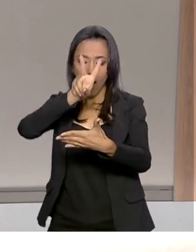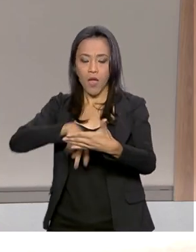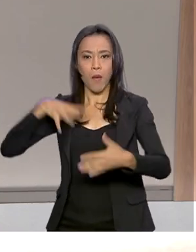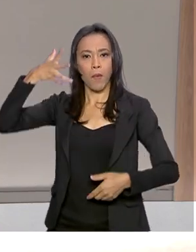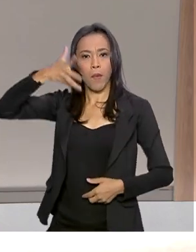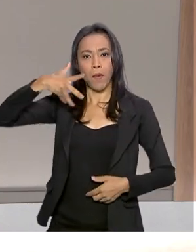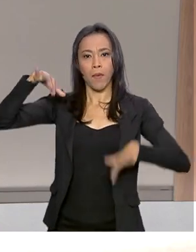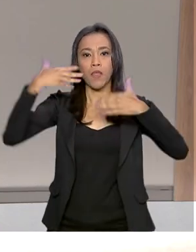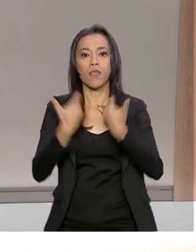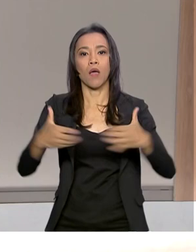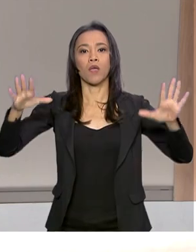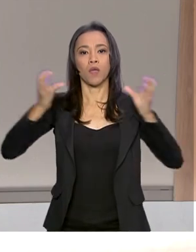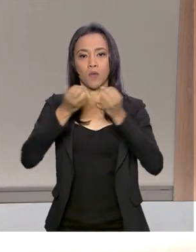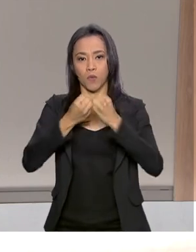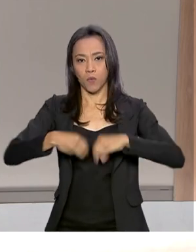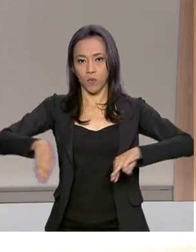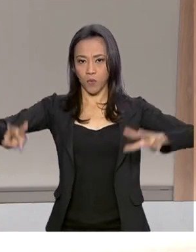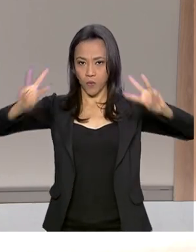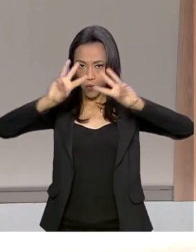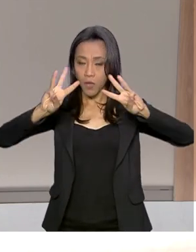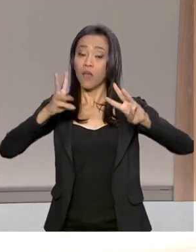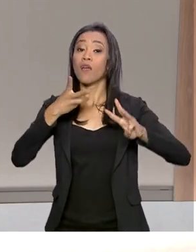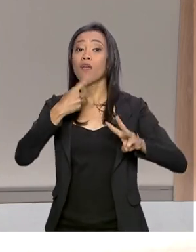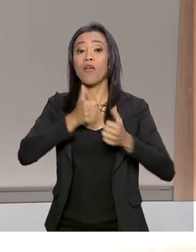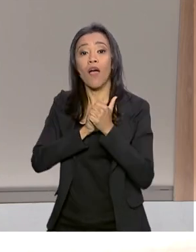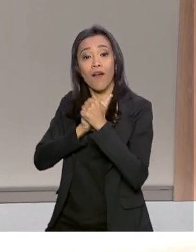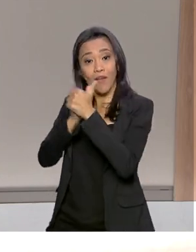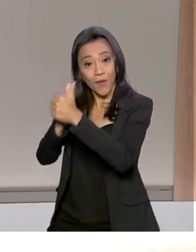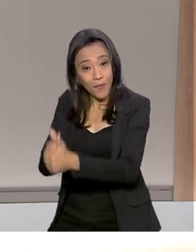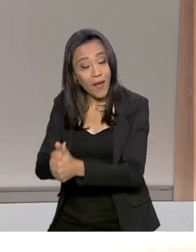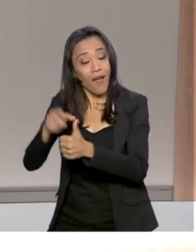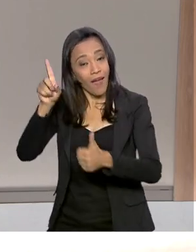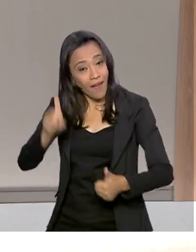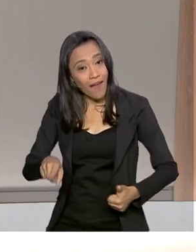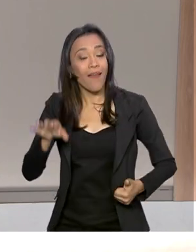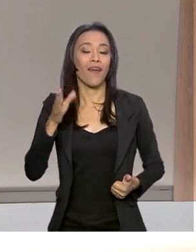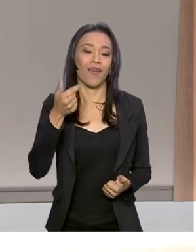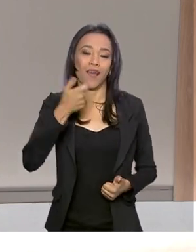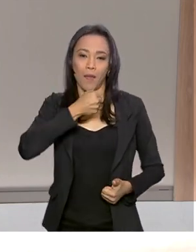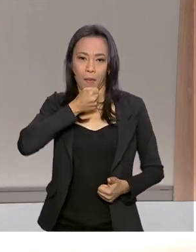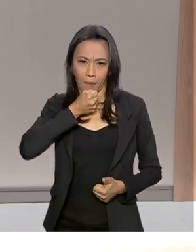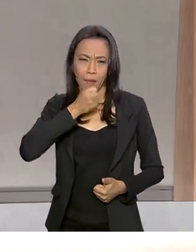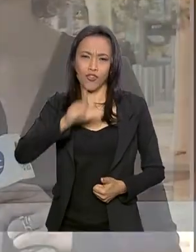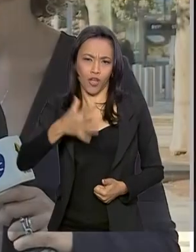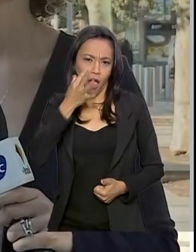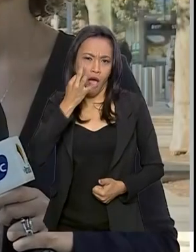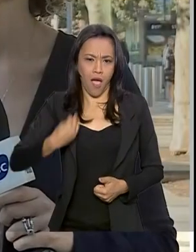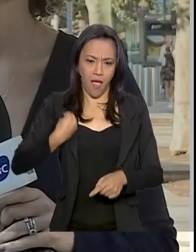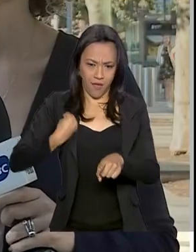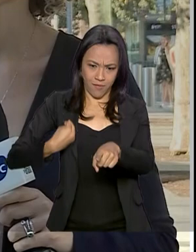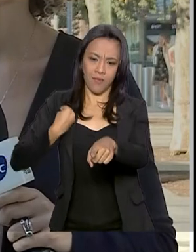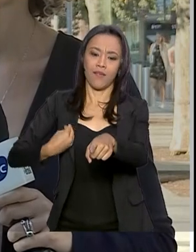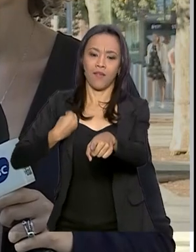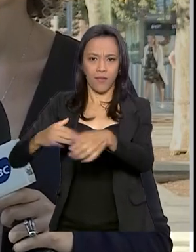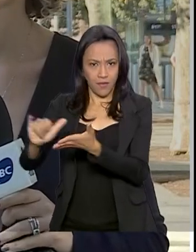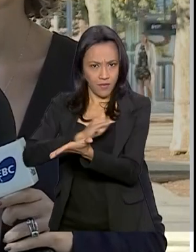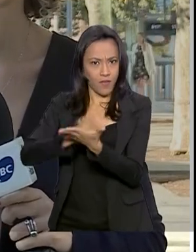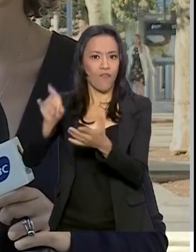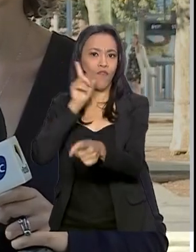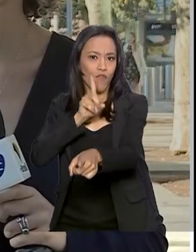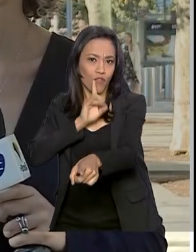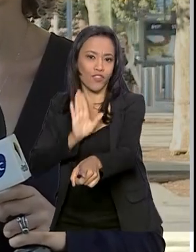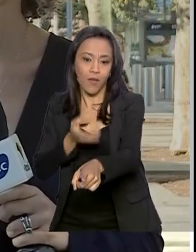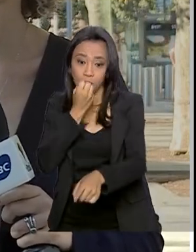quem acompanha o presidente nessa viagem a Nova Iorque é a repórter Daniele Popov, que já está lá. Daniele, bom dia pra você.